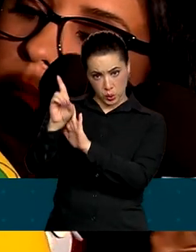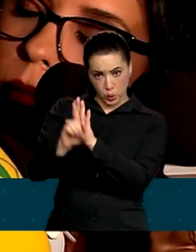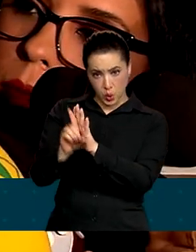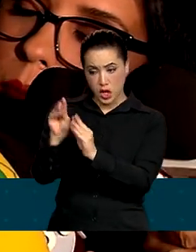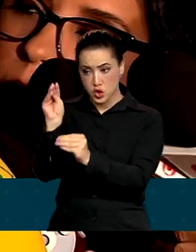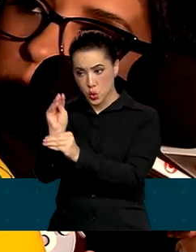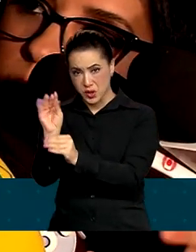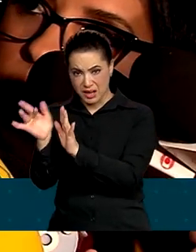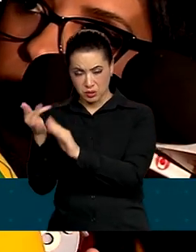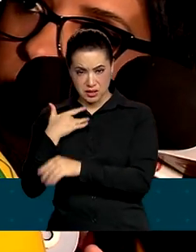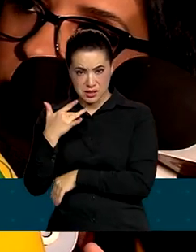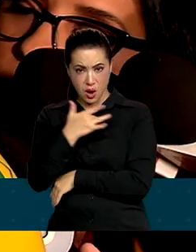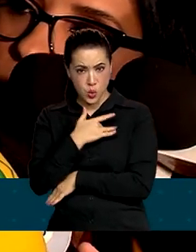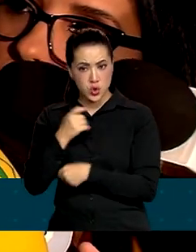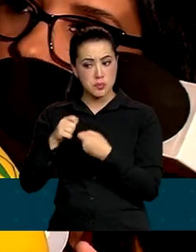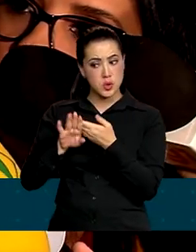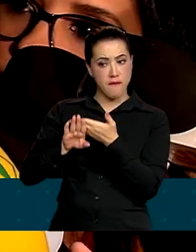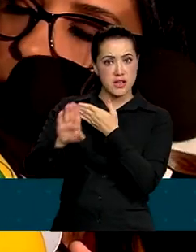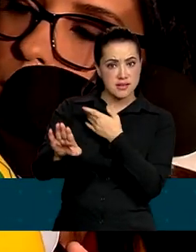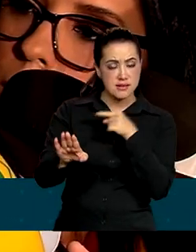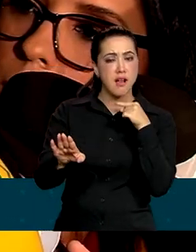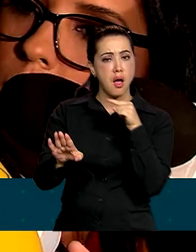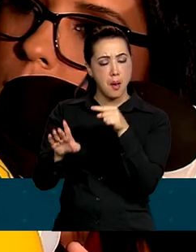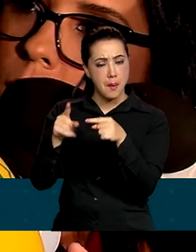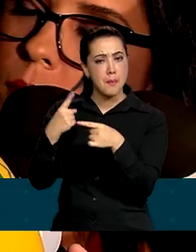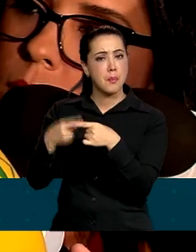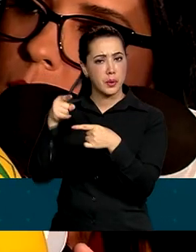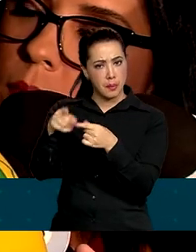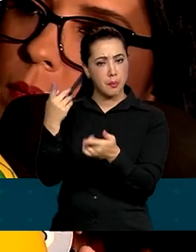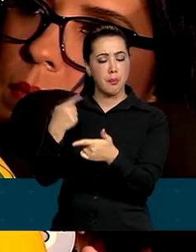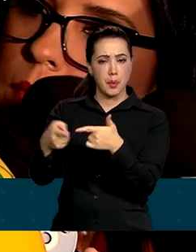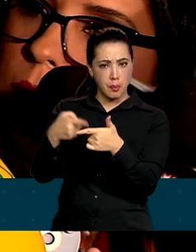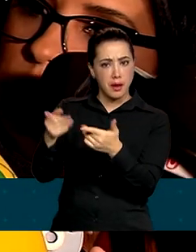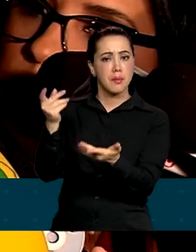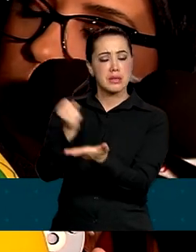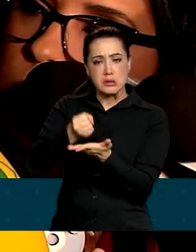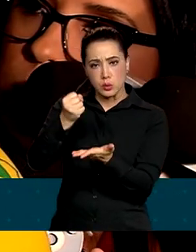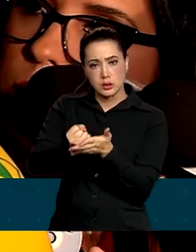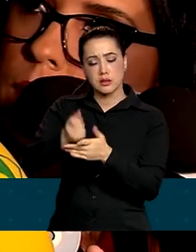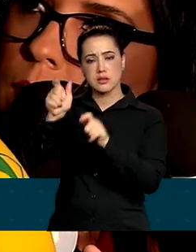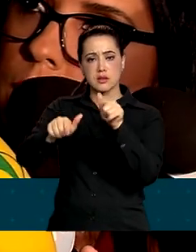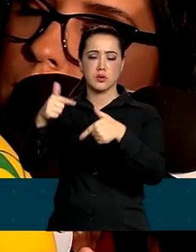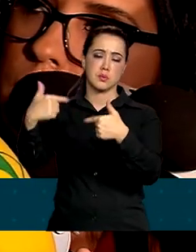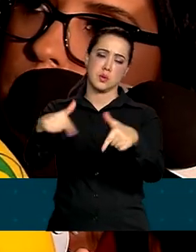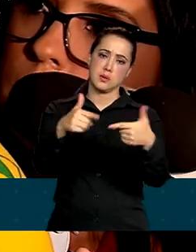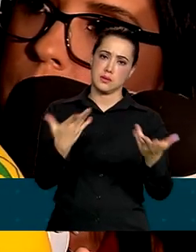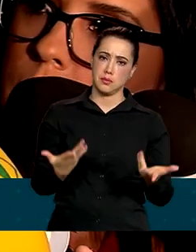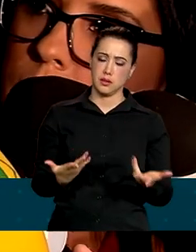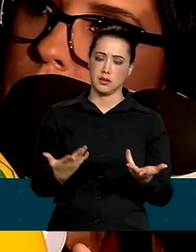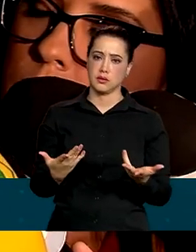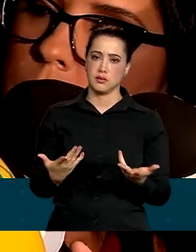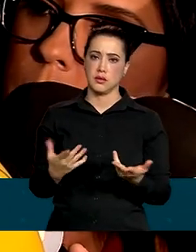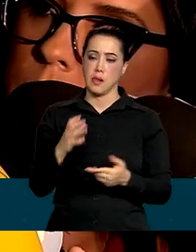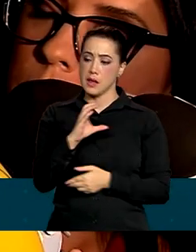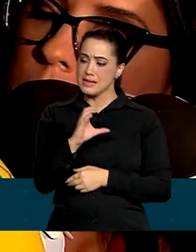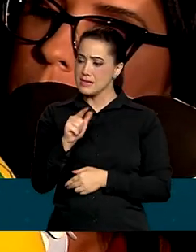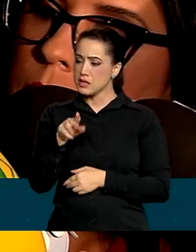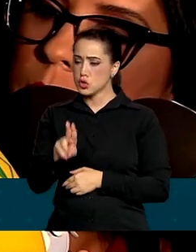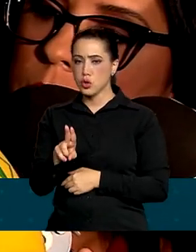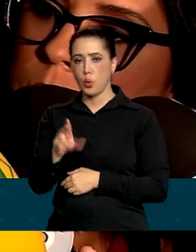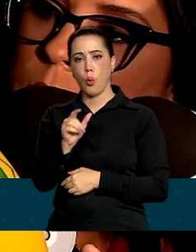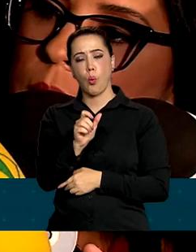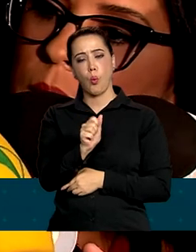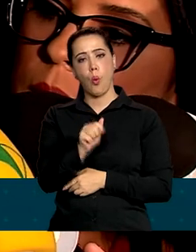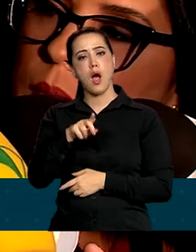uma ação de um grupo de trabalho da CGU, da AGU, do Ministério da Saúde, que identificou práticas